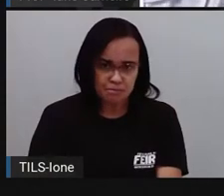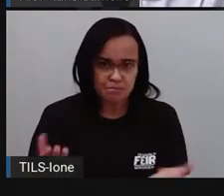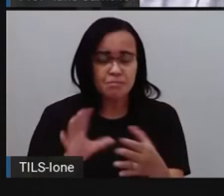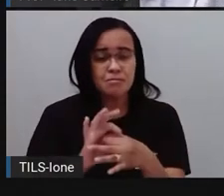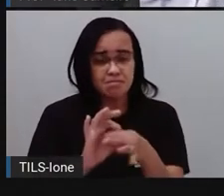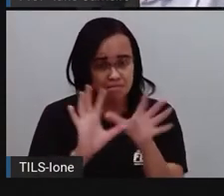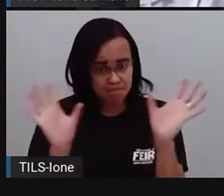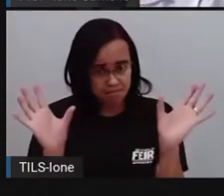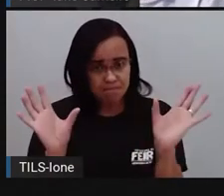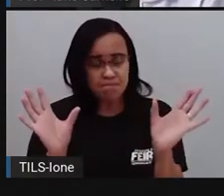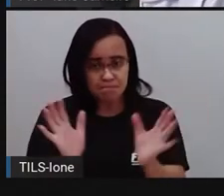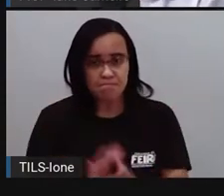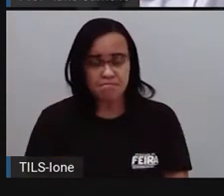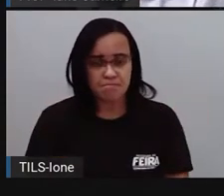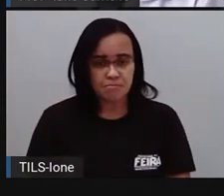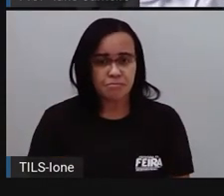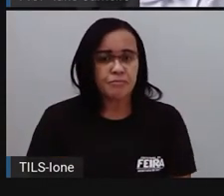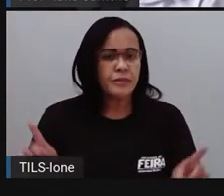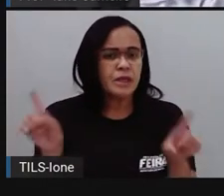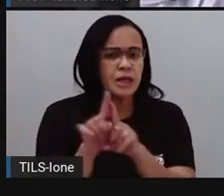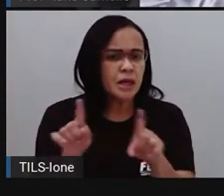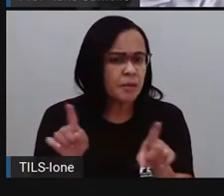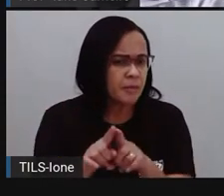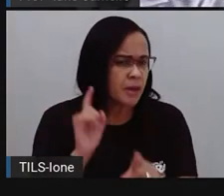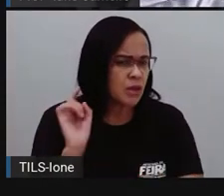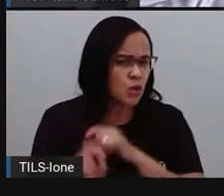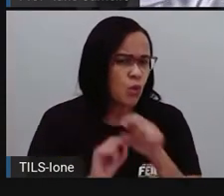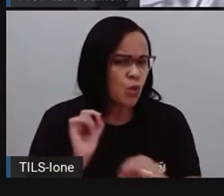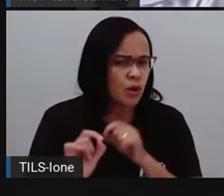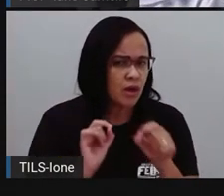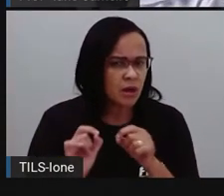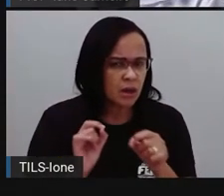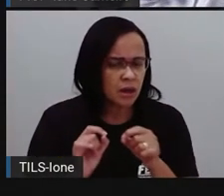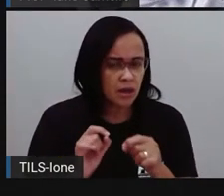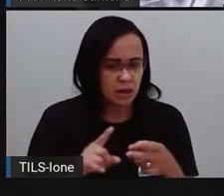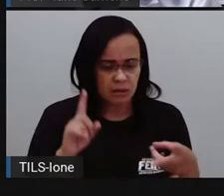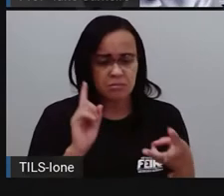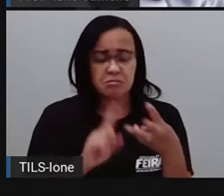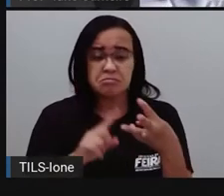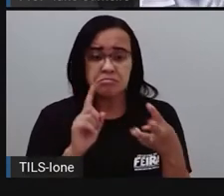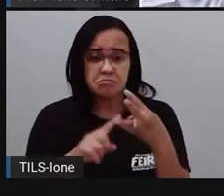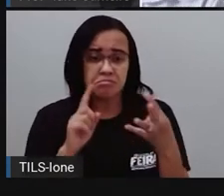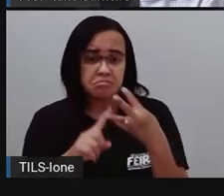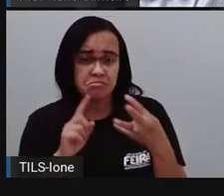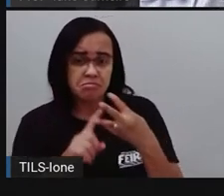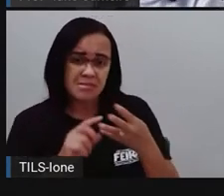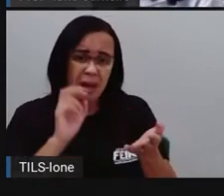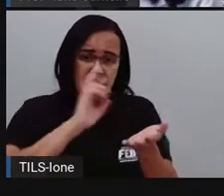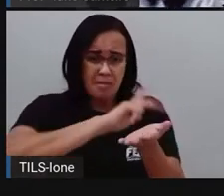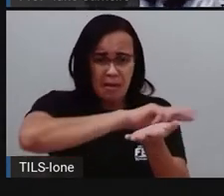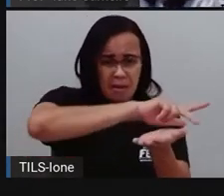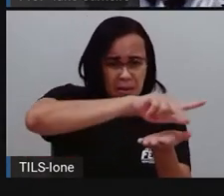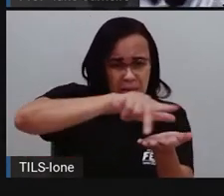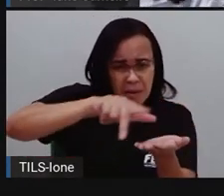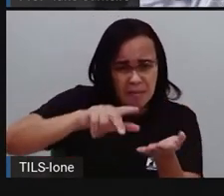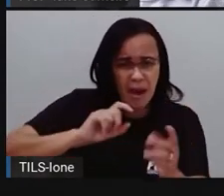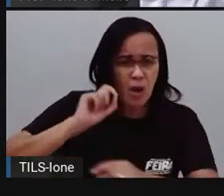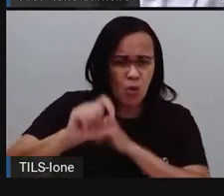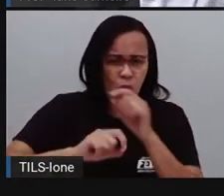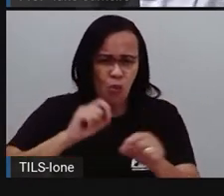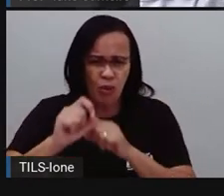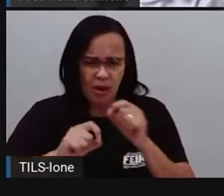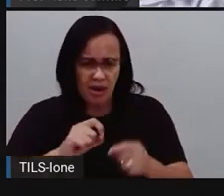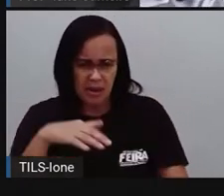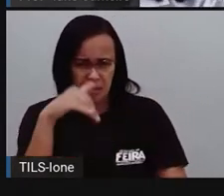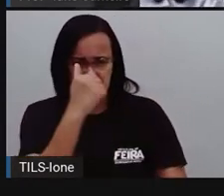E outra coisa, né, que é muito chata com esse desrespeito às diferenças é o preconceito social, né?